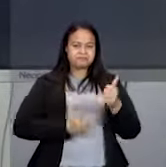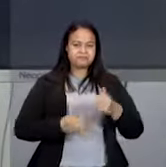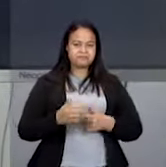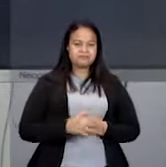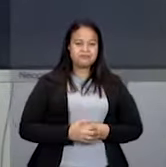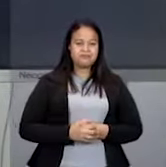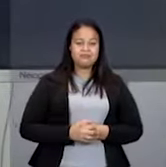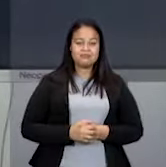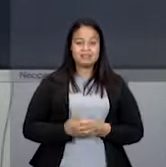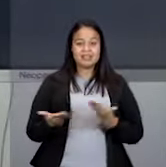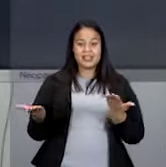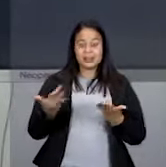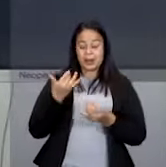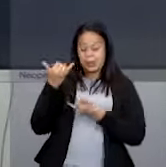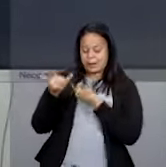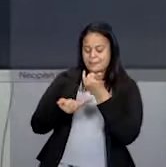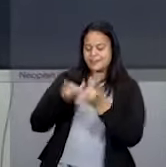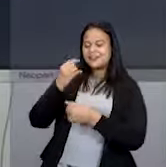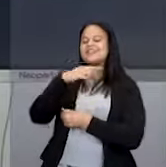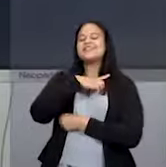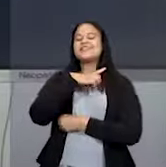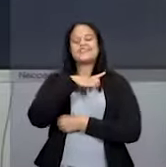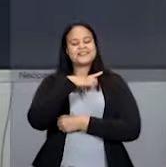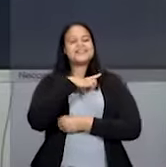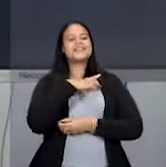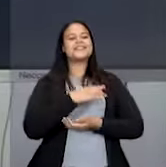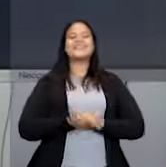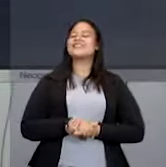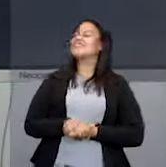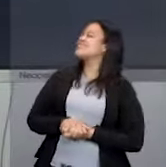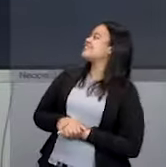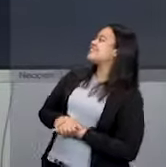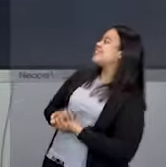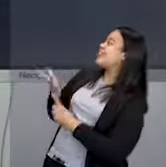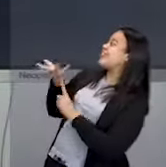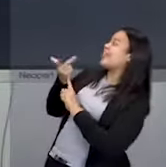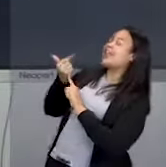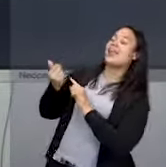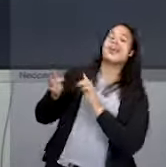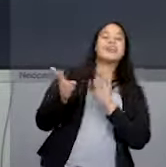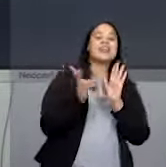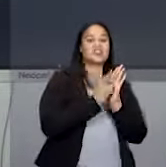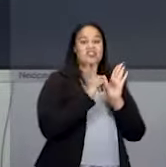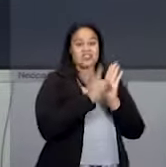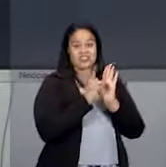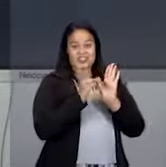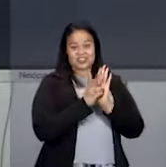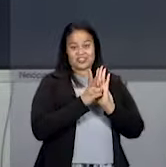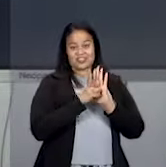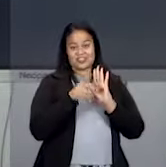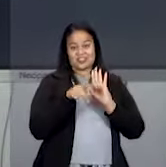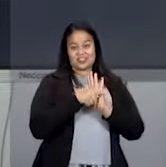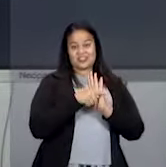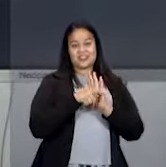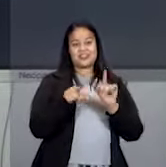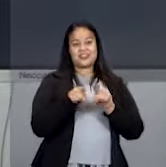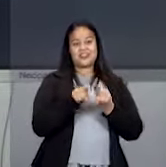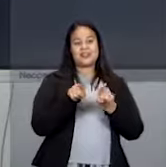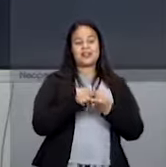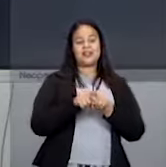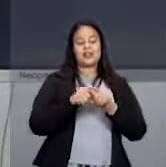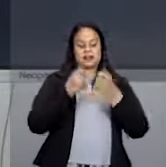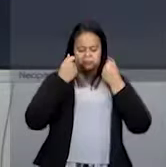Agora vem uma brincadeira. Eu coloquei aqui para vocês a arte indígena. E, especificamente, a arte plumária.